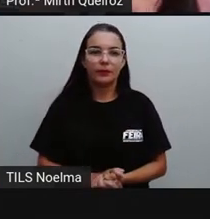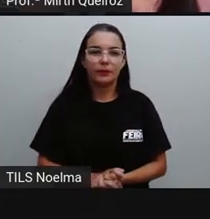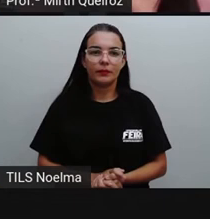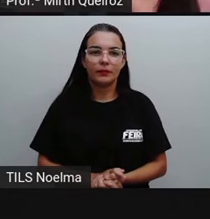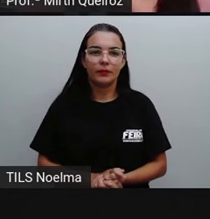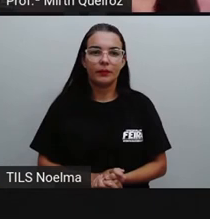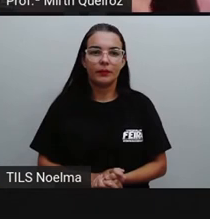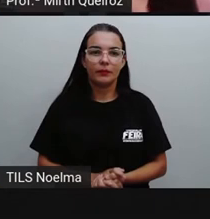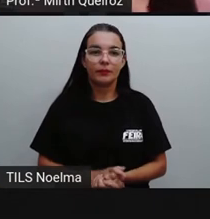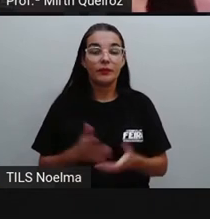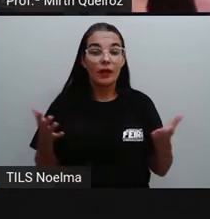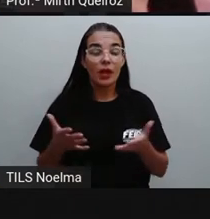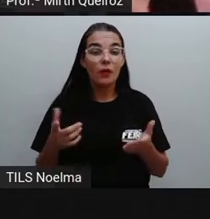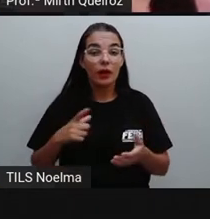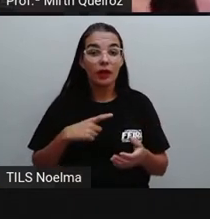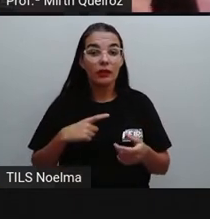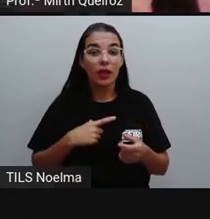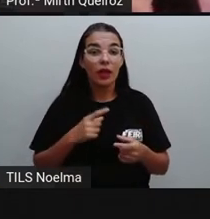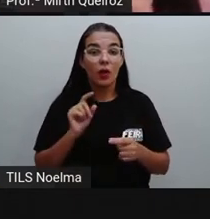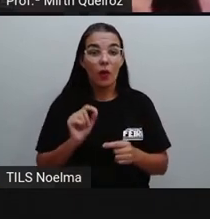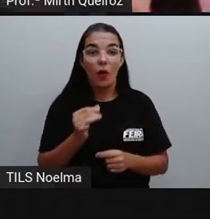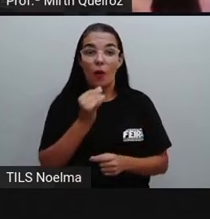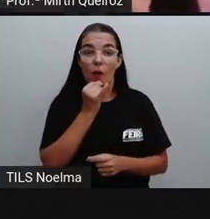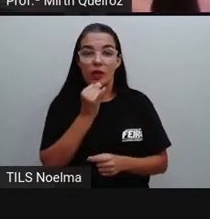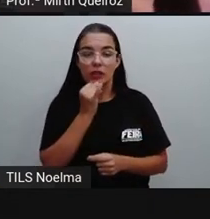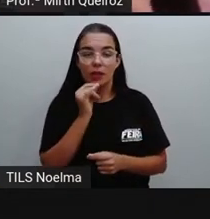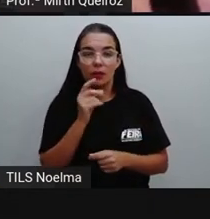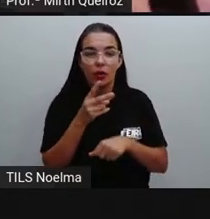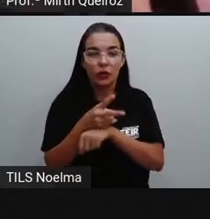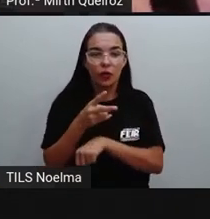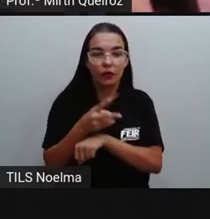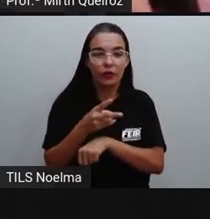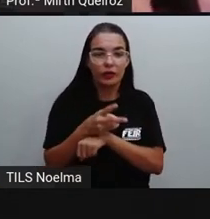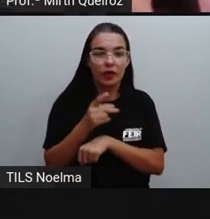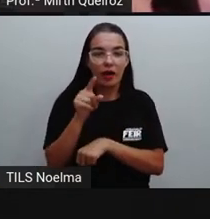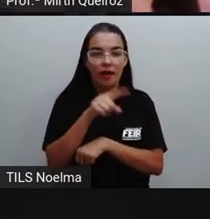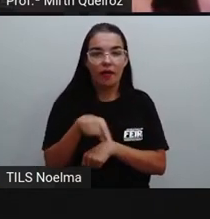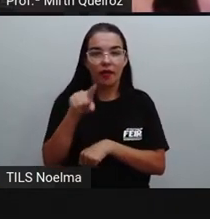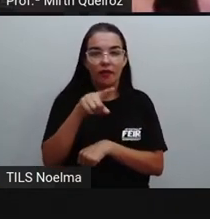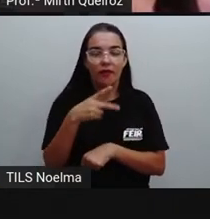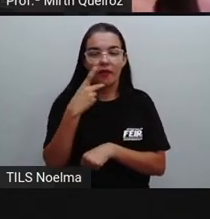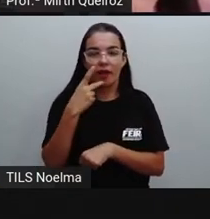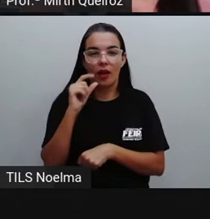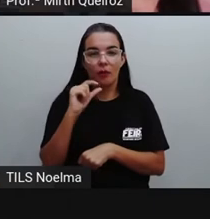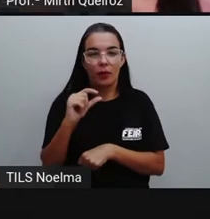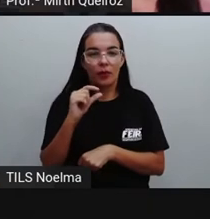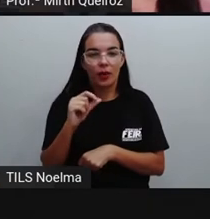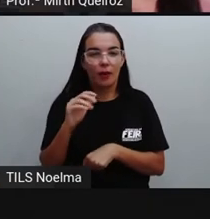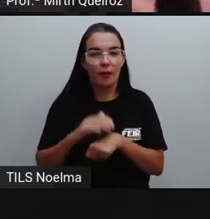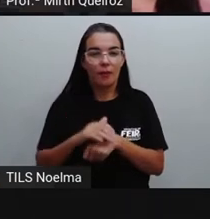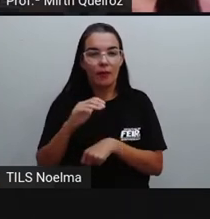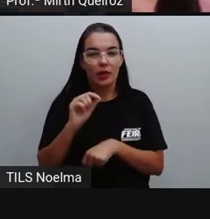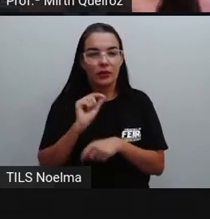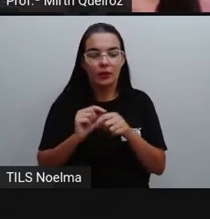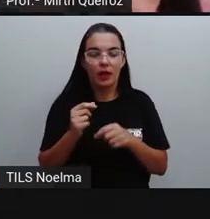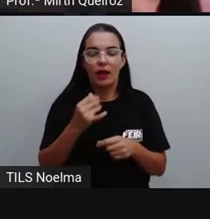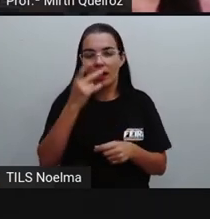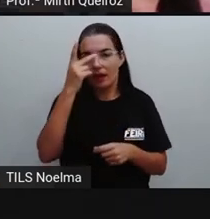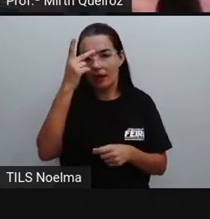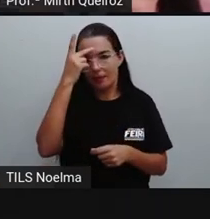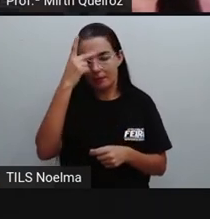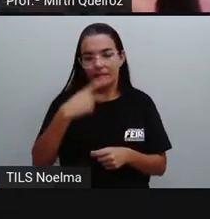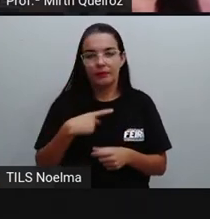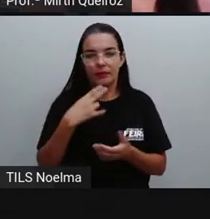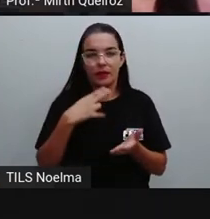Eu trouxe aqui para vocês um pequeno vídeo que vai falar um pouquinho mais aí sobre a carta pessoal.